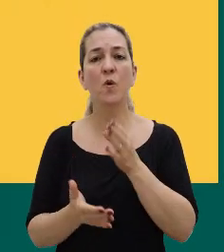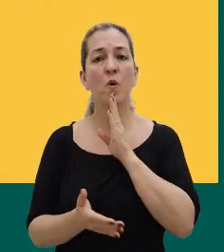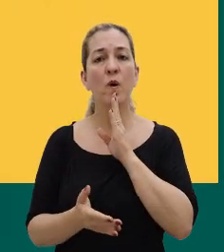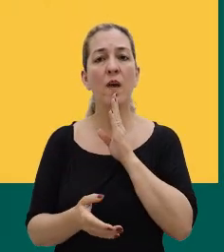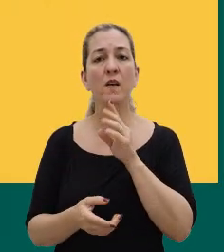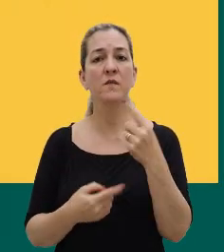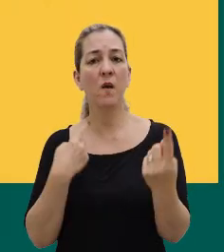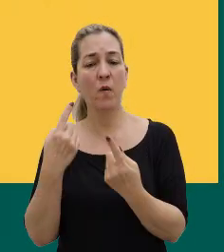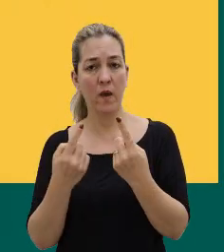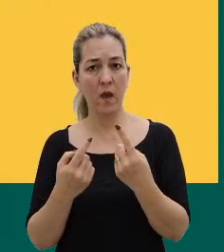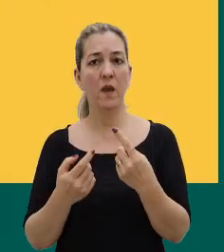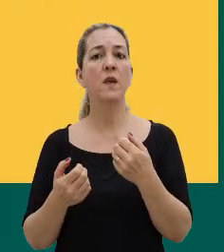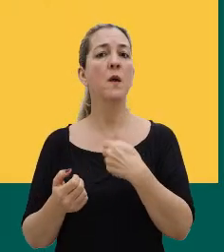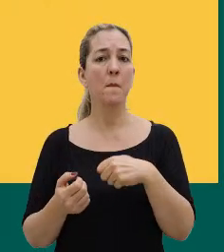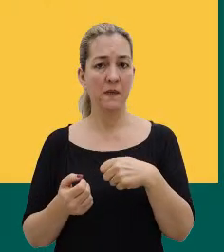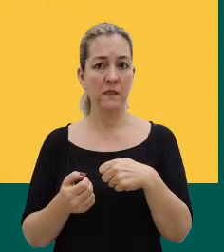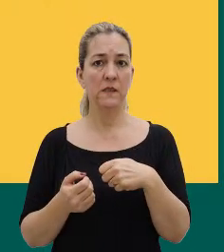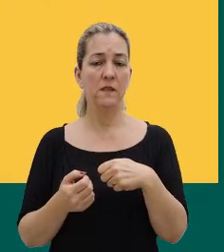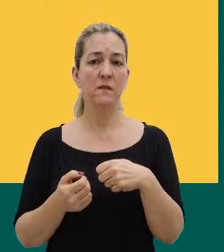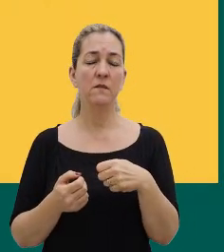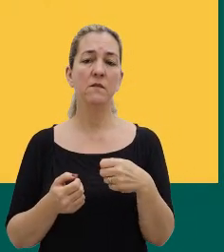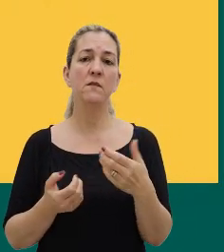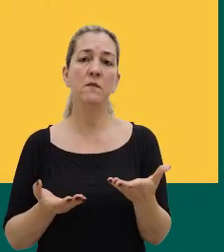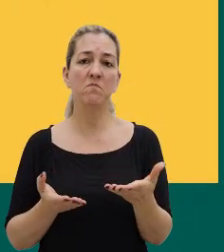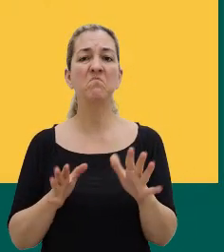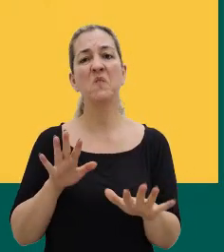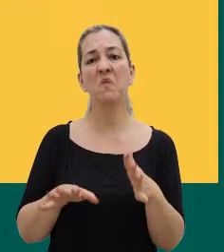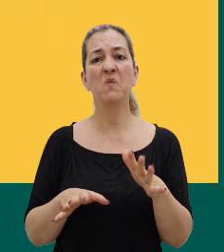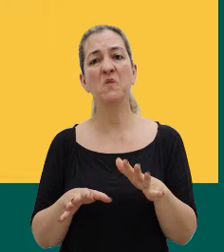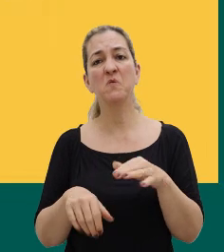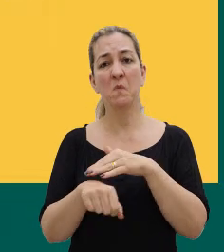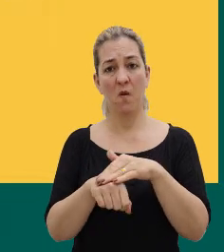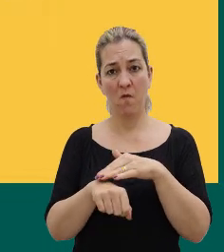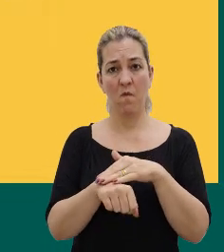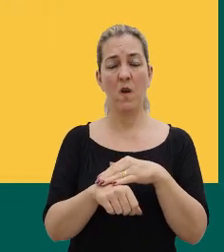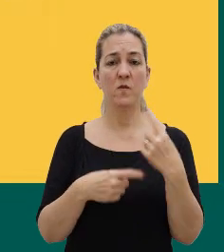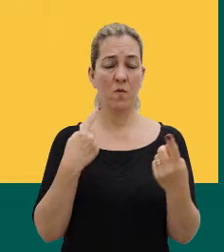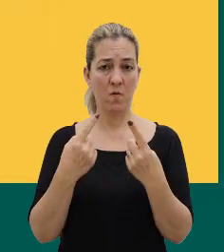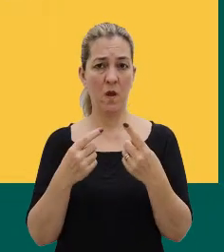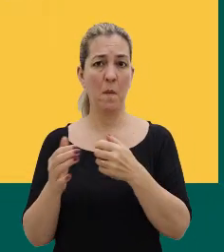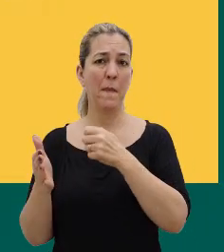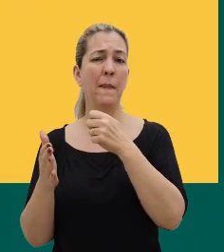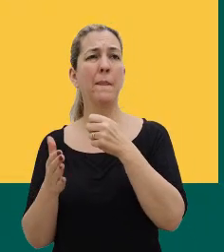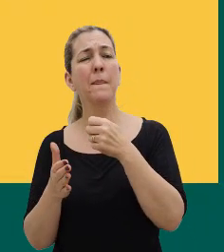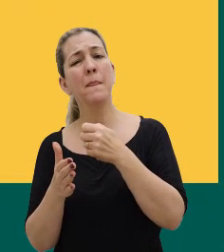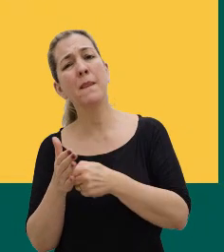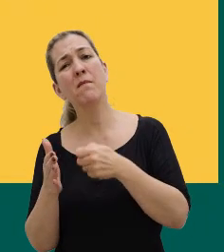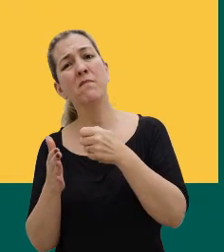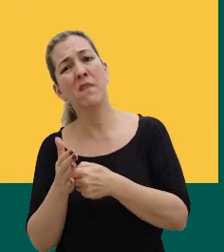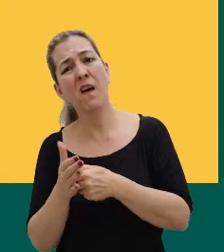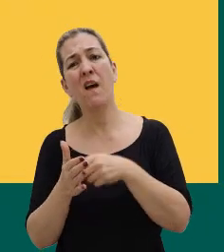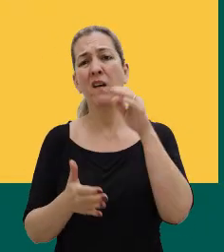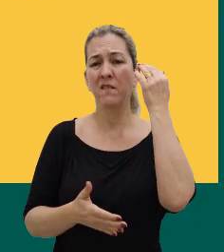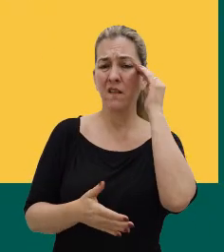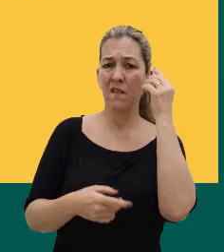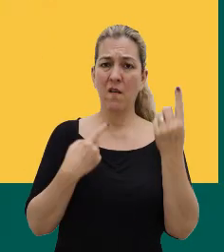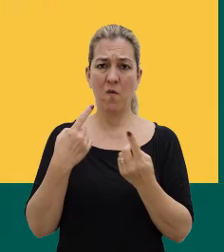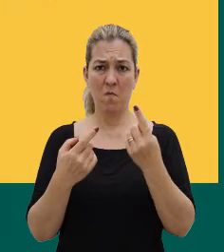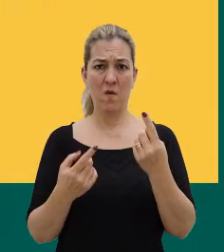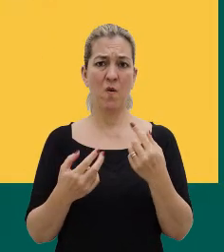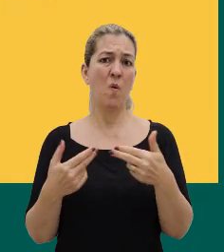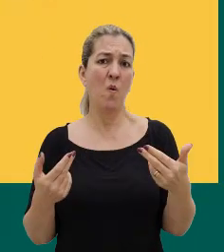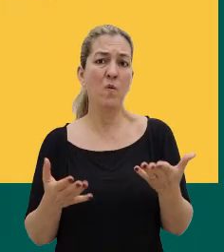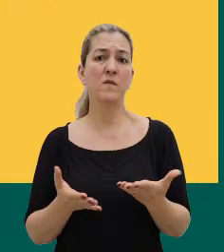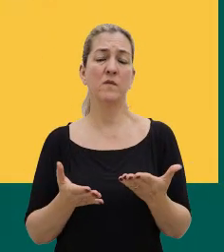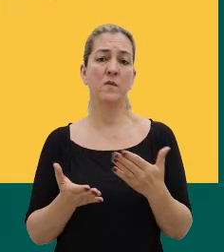talvez se beneficiaria, né, de uma conversa com alguém para tentar entender alguma coisa e, a